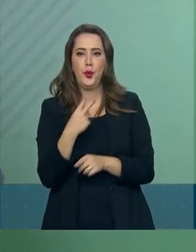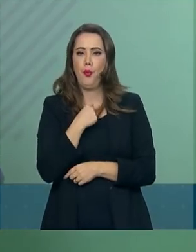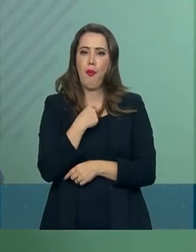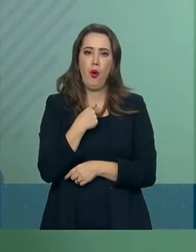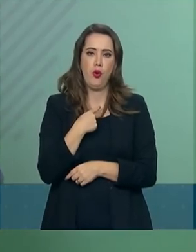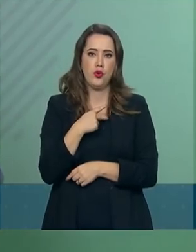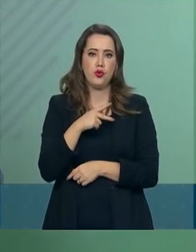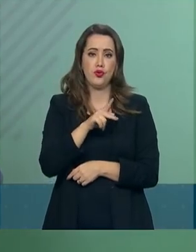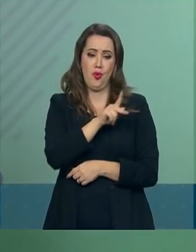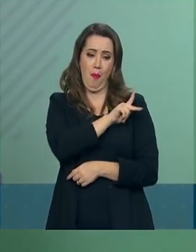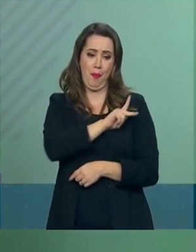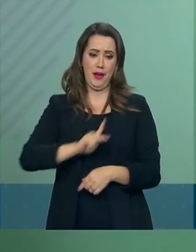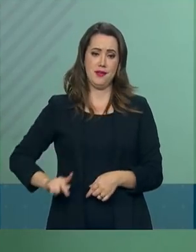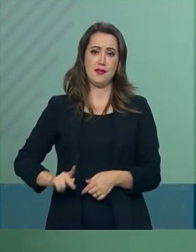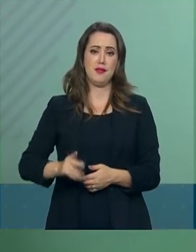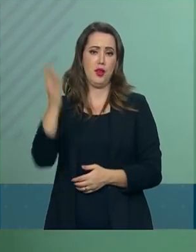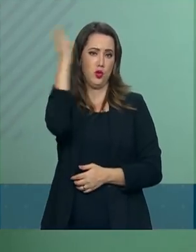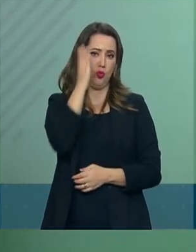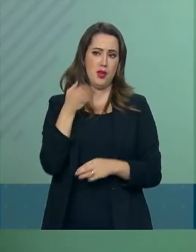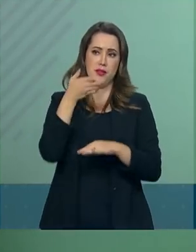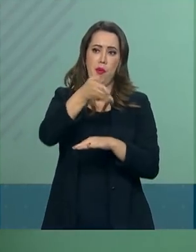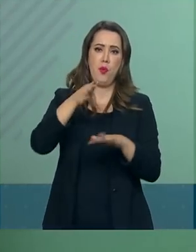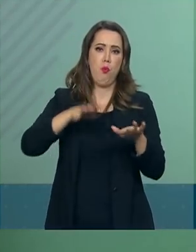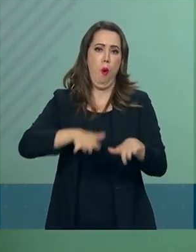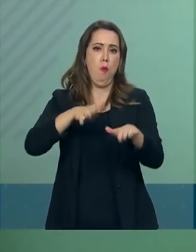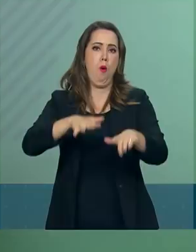sua própria pessoa.